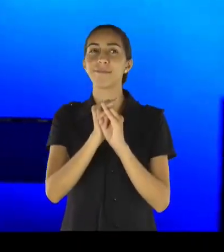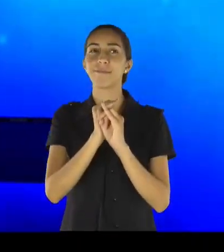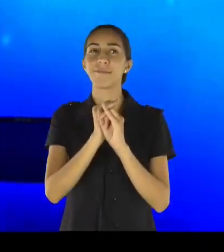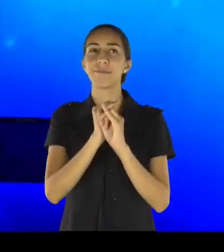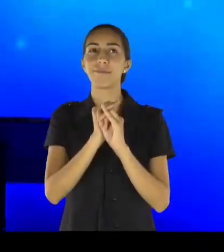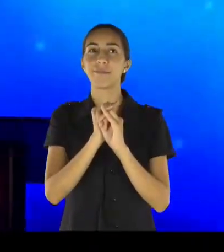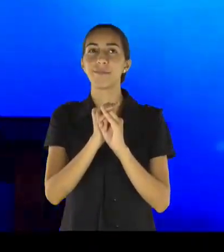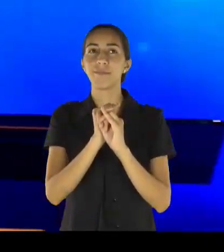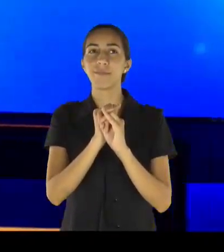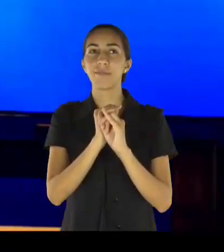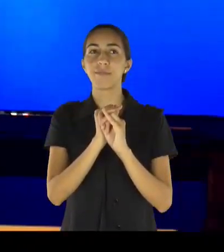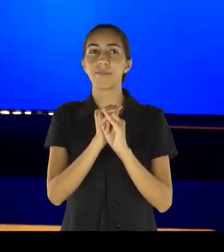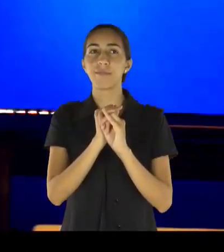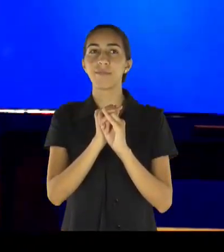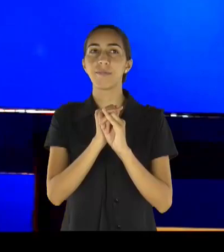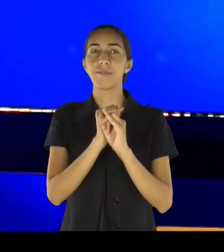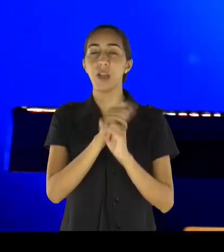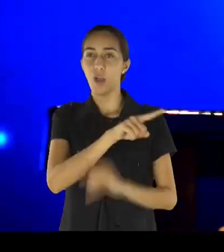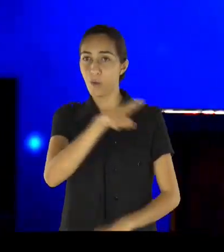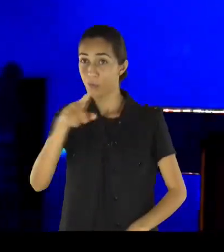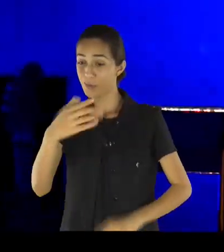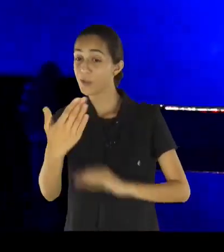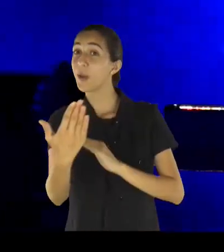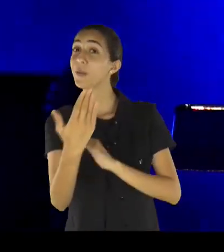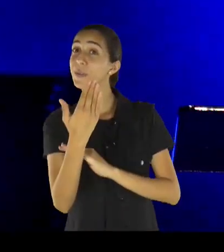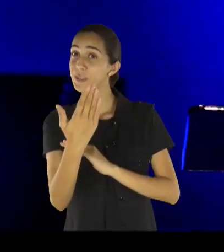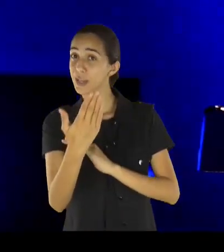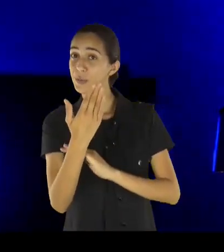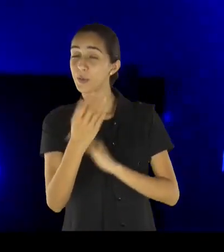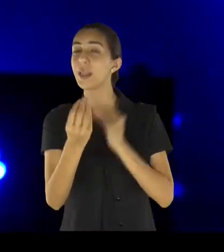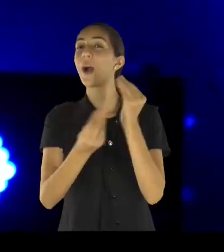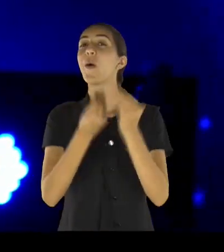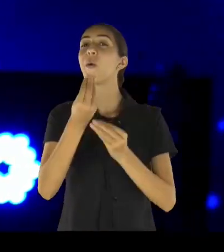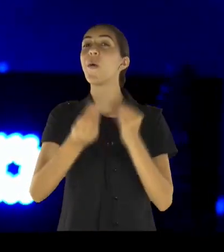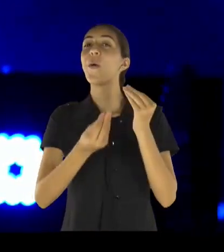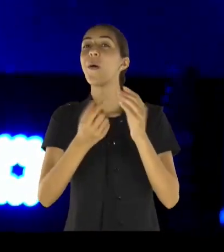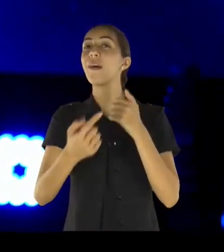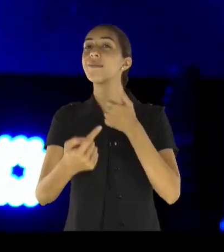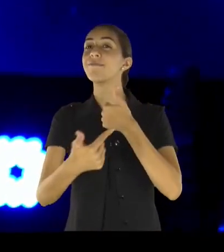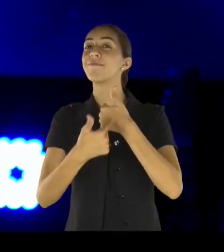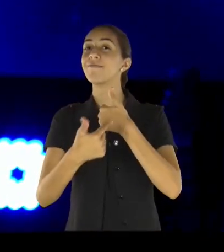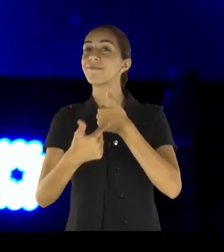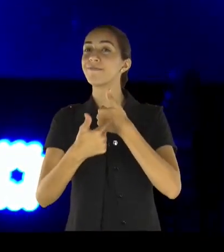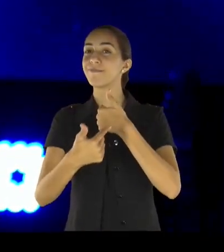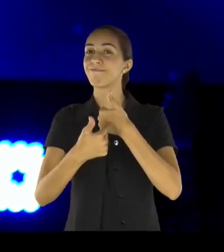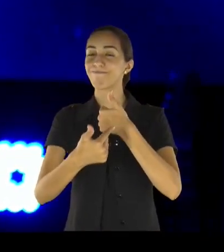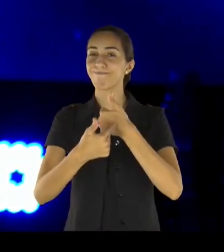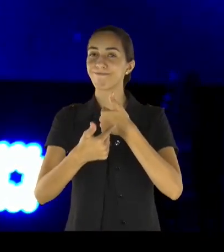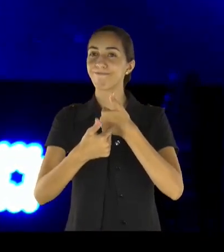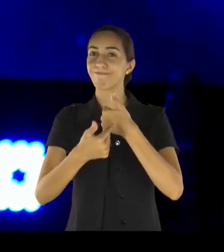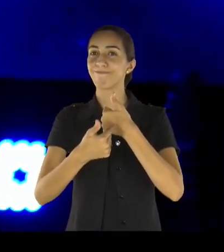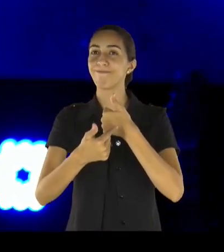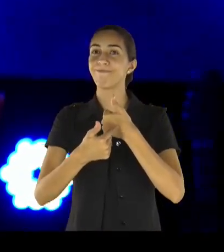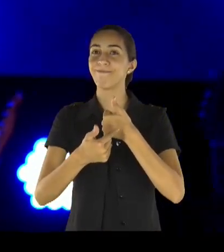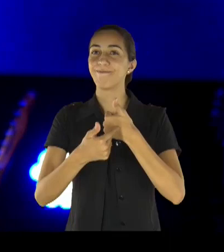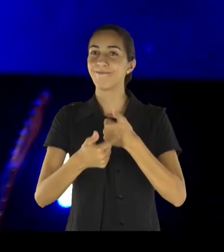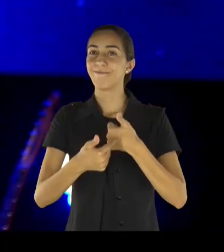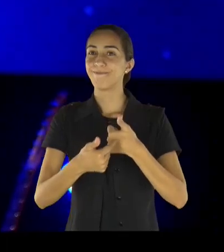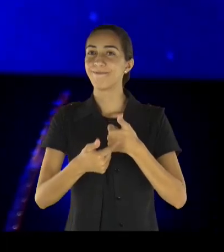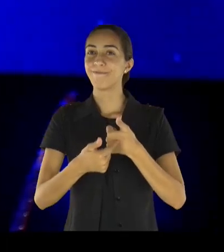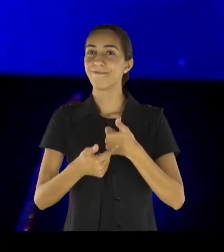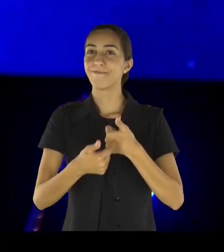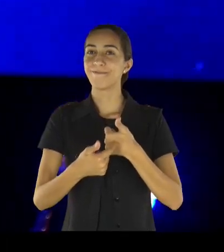você nos anima muito, dando o seu like, a gente anima você, com a palavra de Deus, você também nos anima,